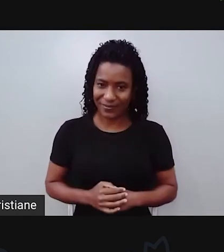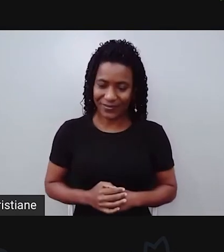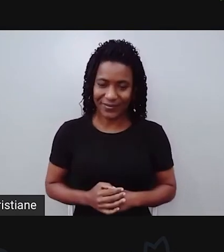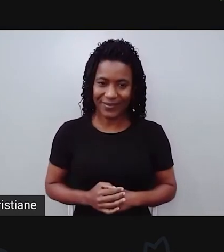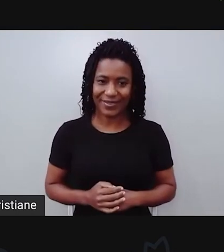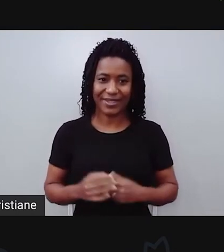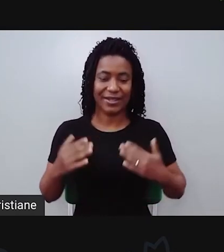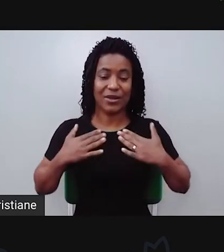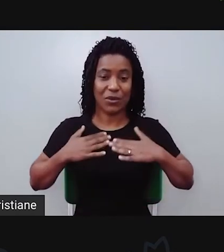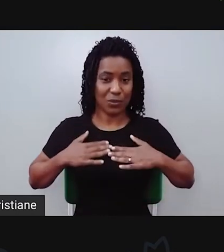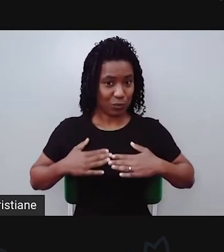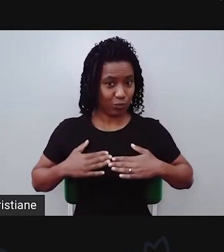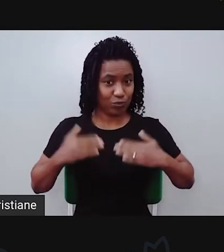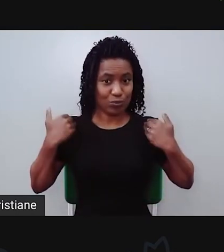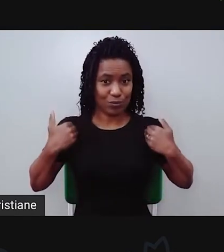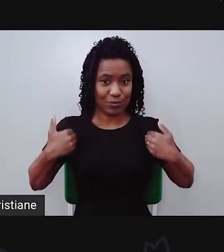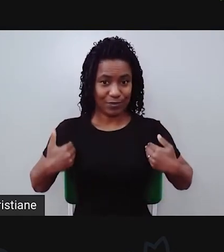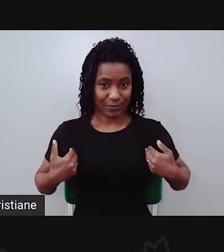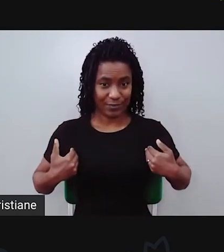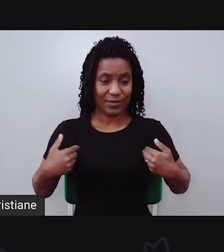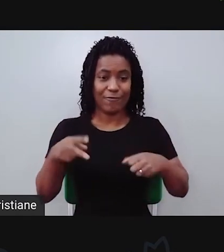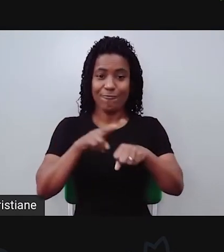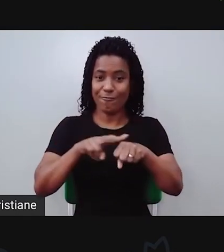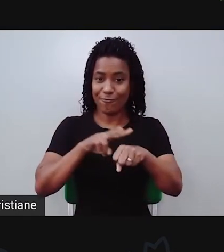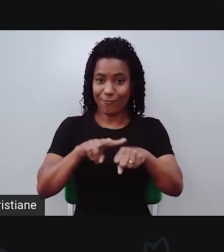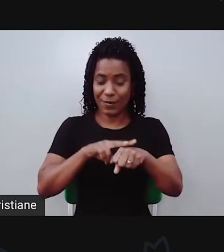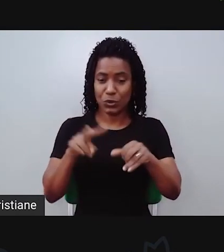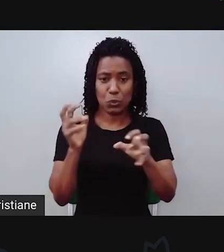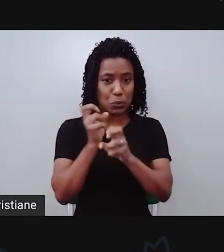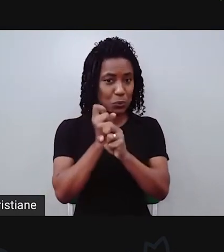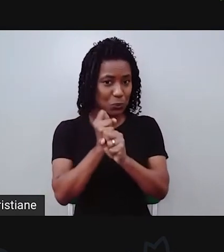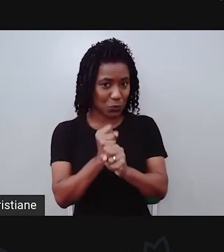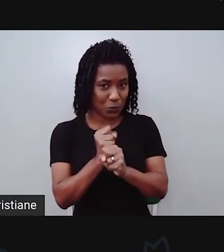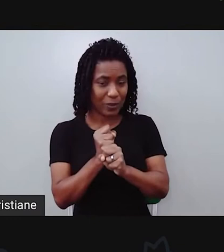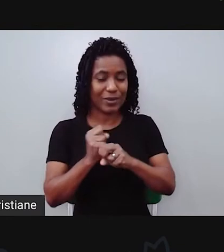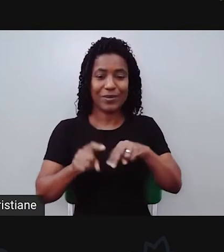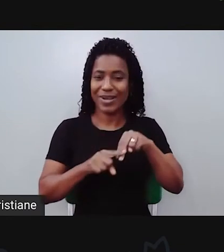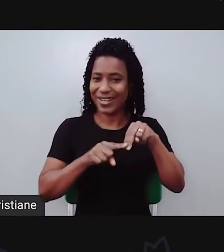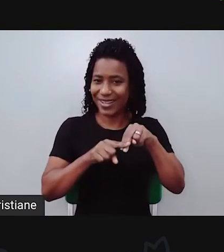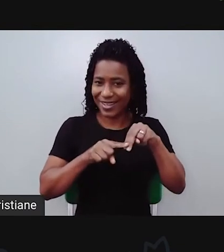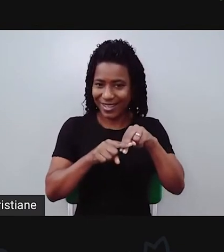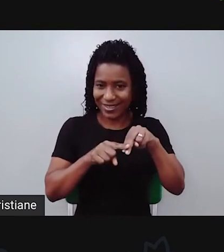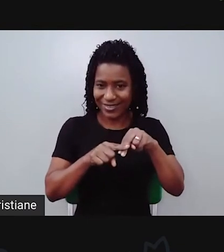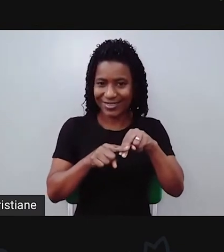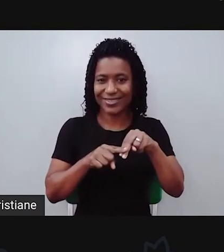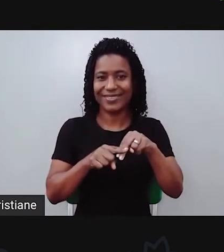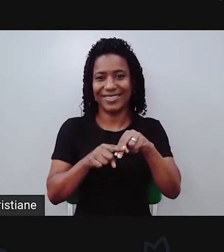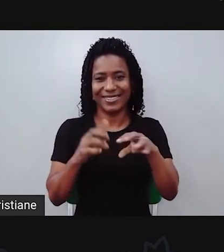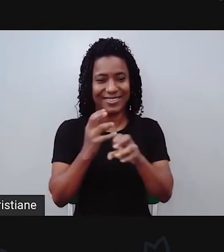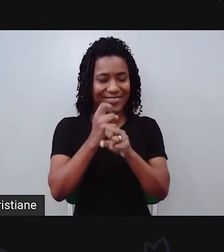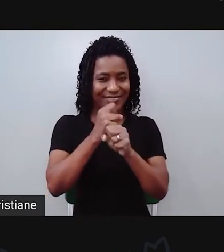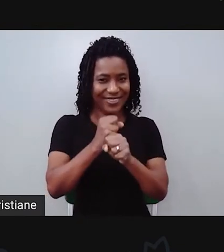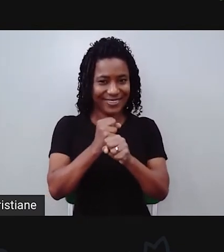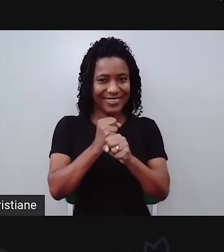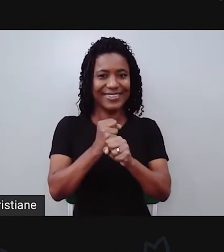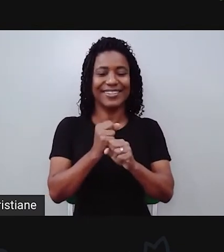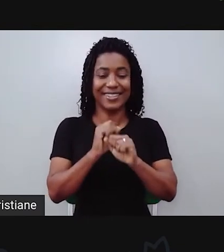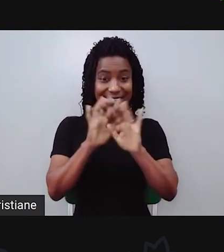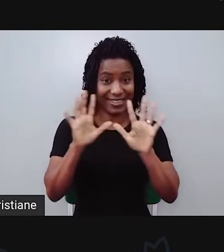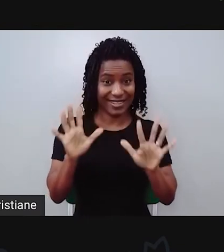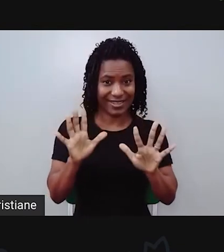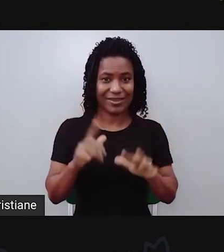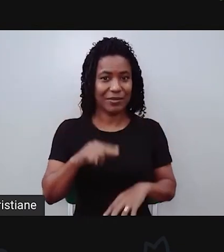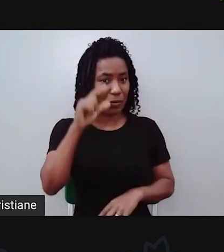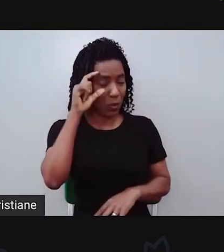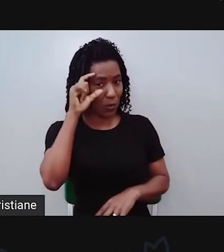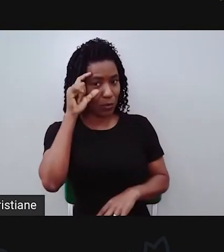camiseta verde, sumo com calça verde-limão, o guarda-pão branco. O meu óculos de grau,